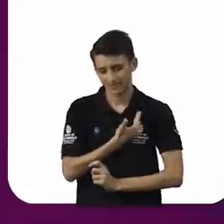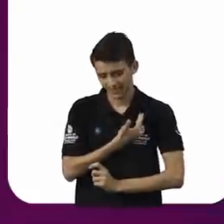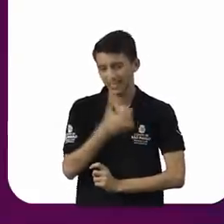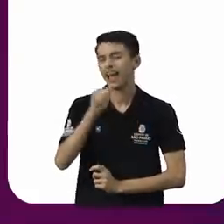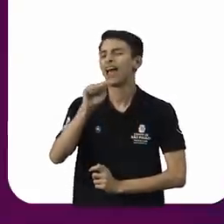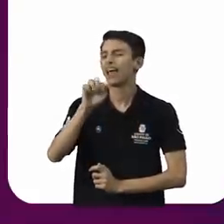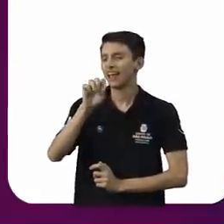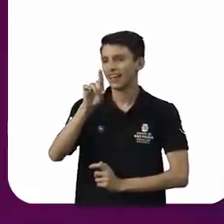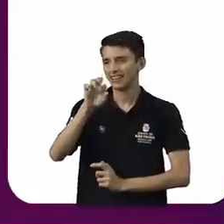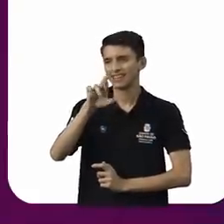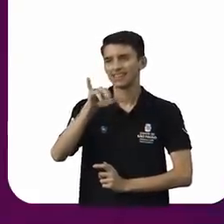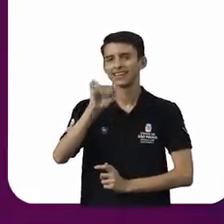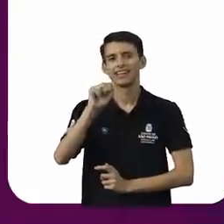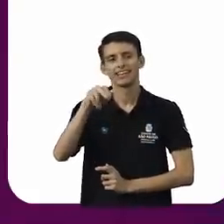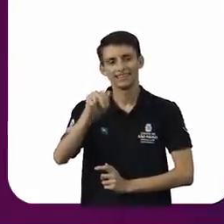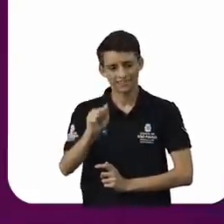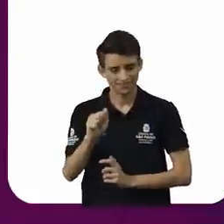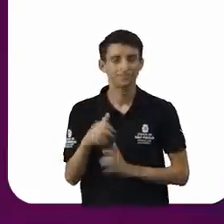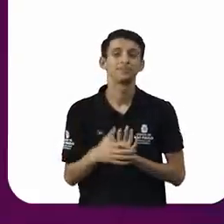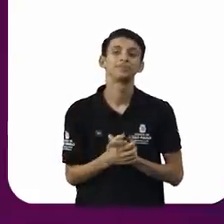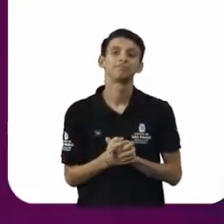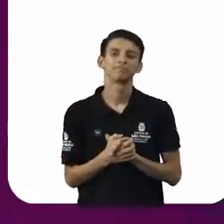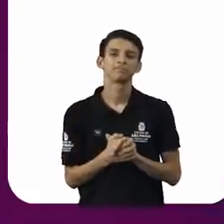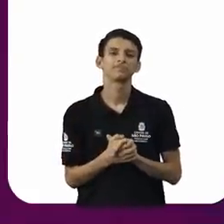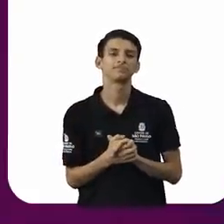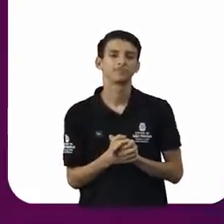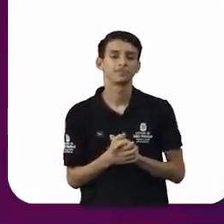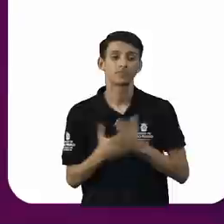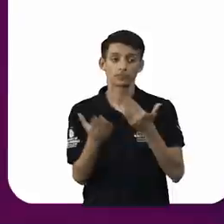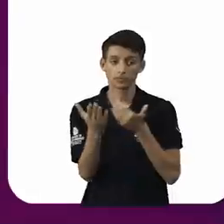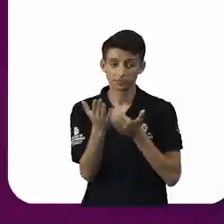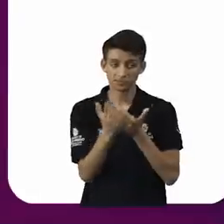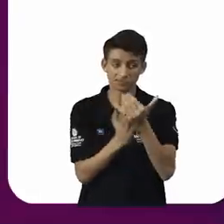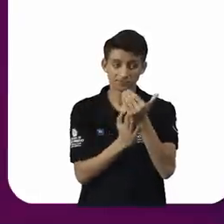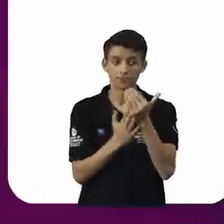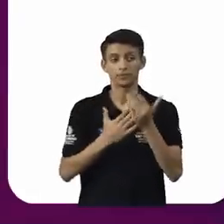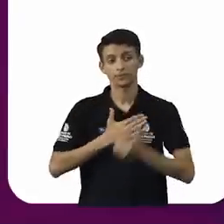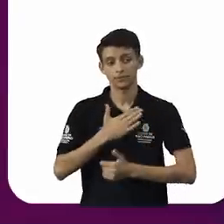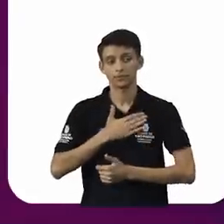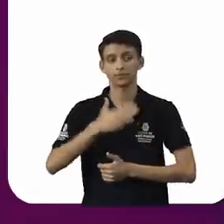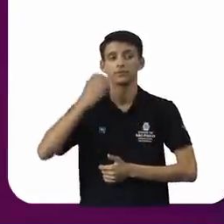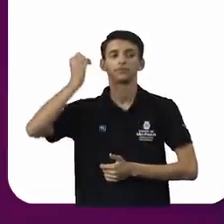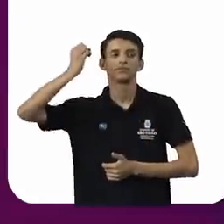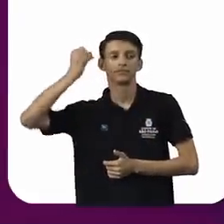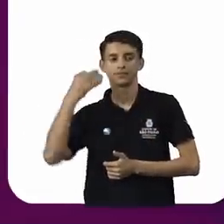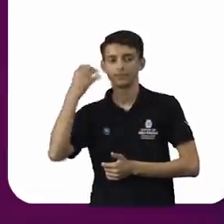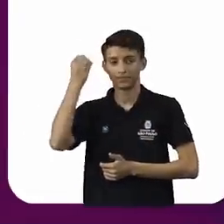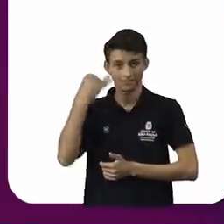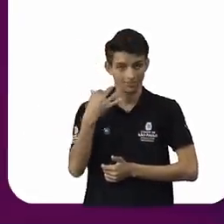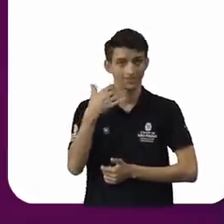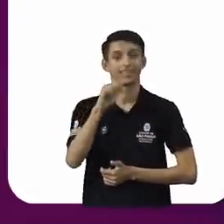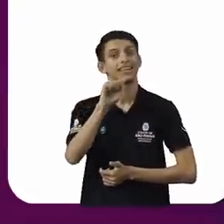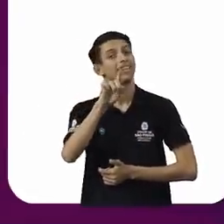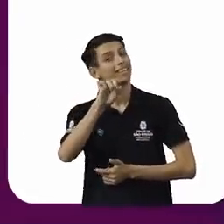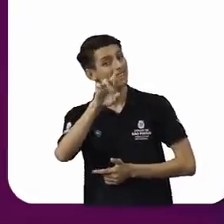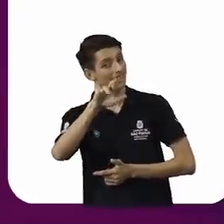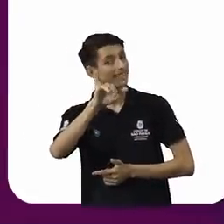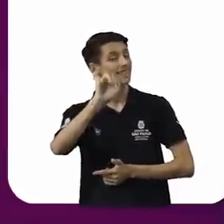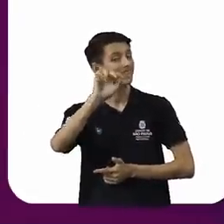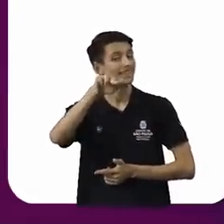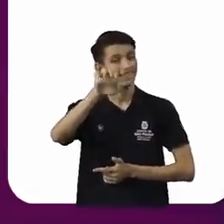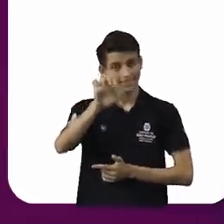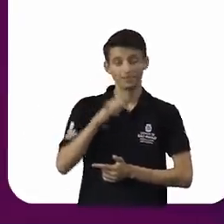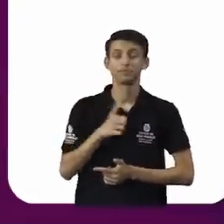querida amiga. E começo pela minha audiodescrição. Eu sou Adriane Reis de Araújo, eu sou uma